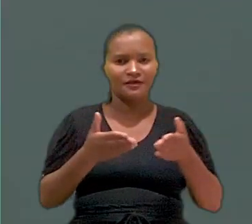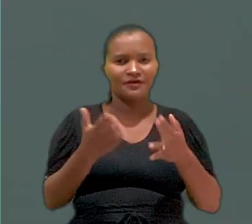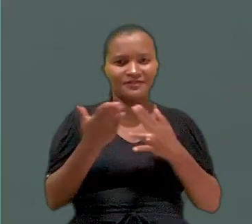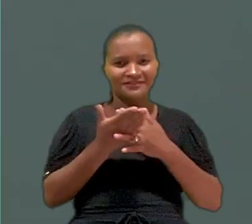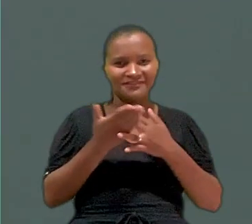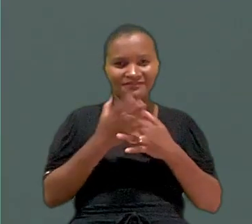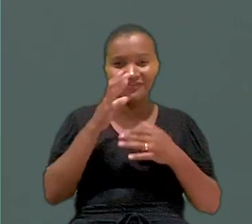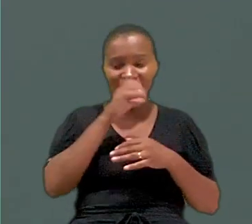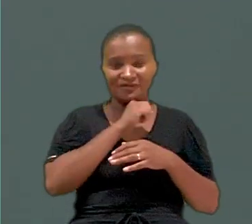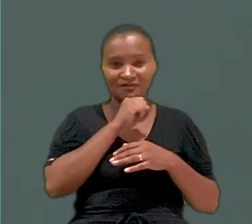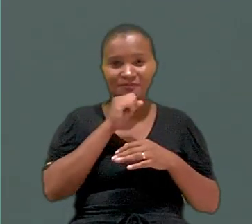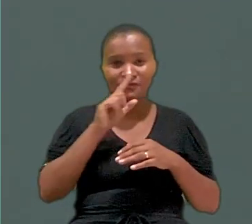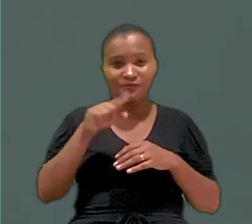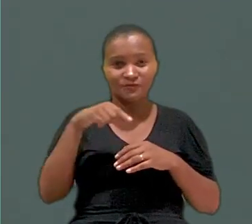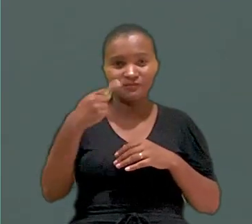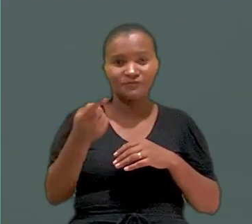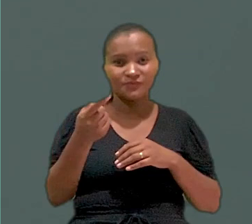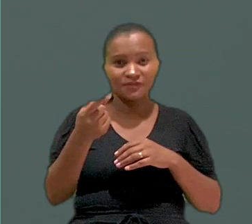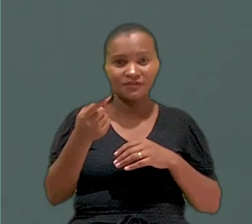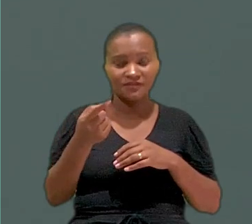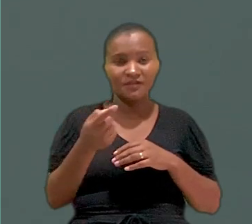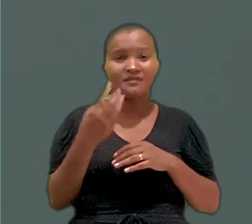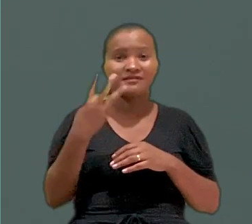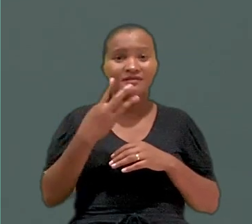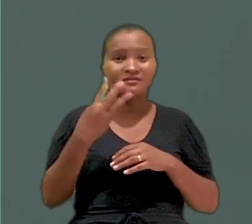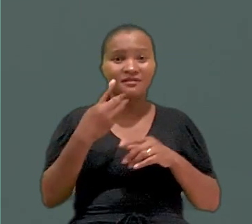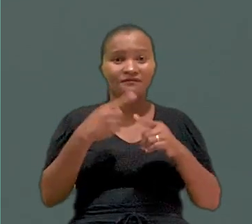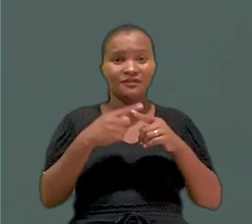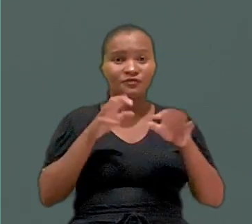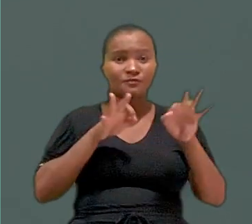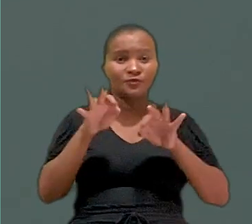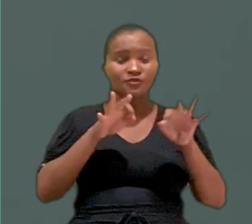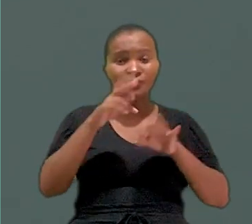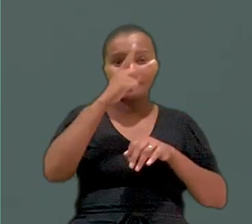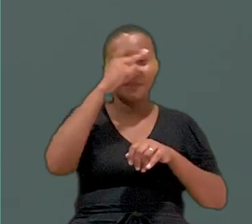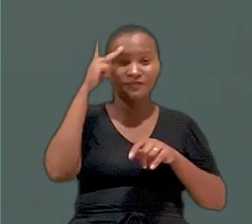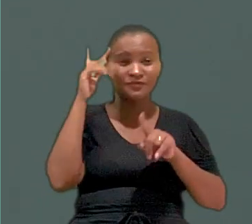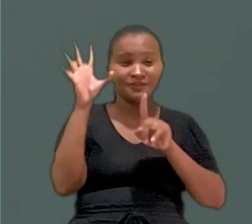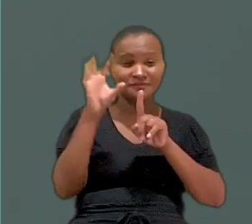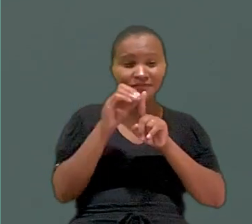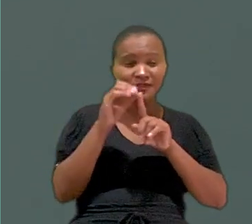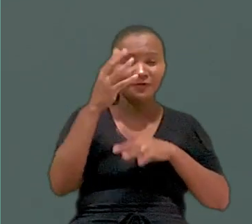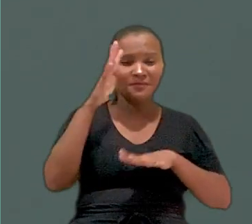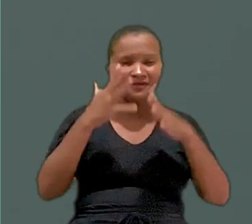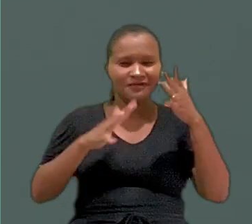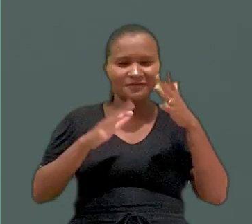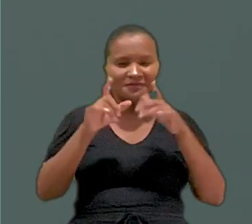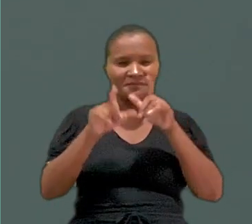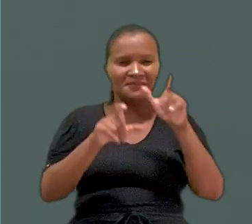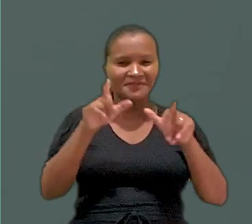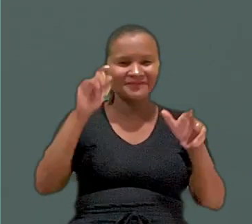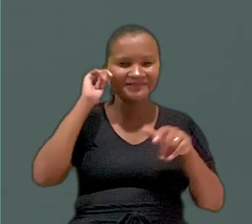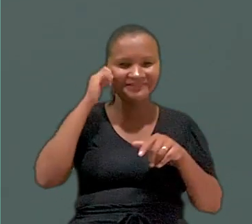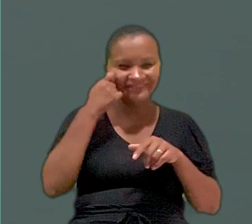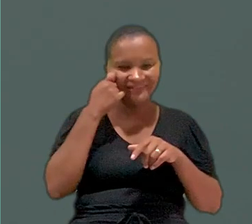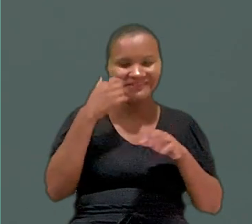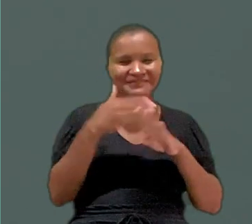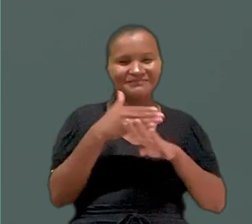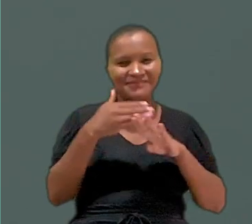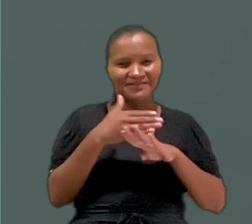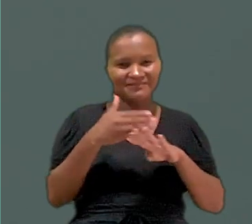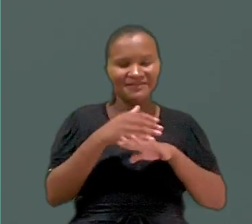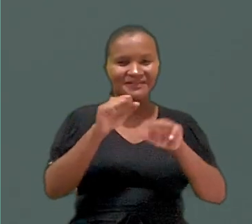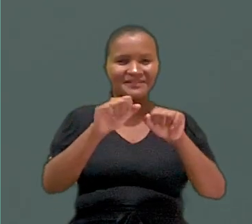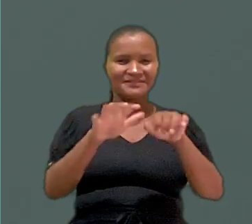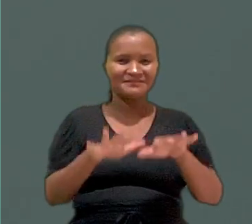Vamos agora fazer uma pausa rápida e no próximo bloco. Terceira edição do projeto Gente que Inspira homenageia parlamentares